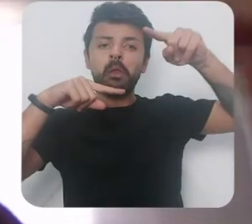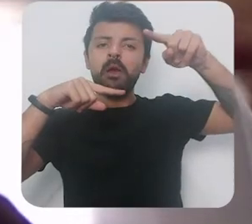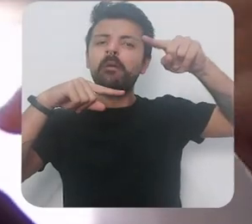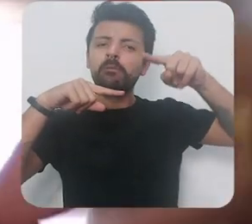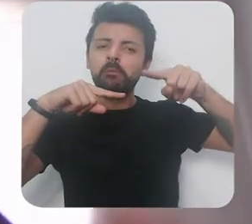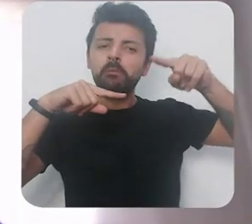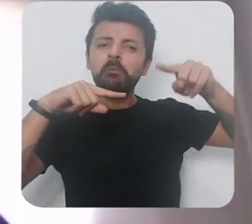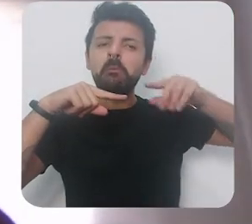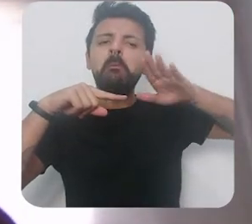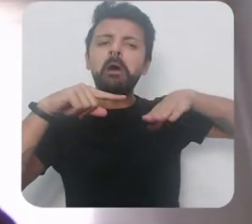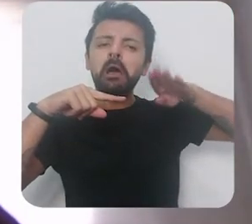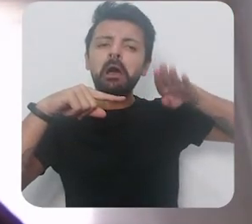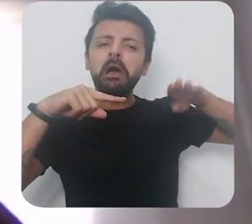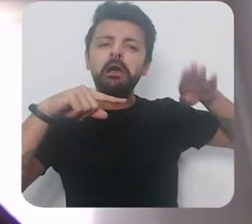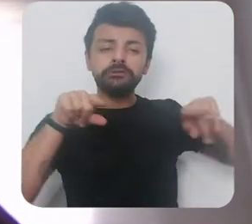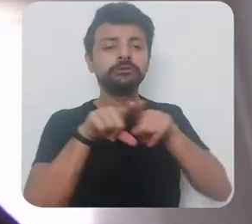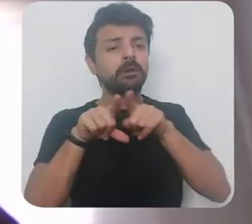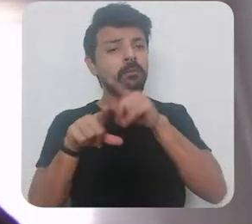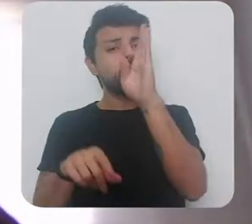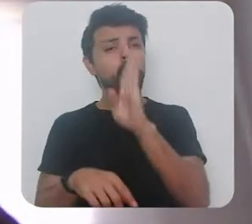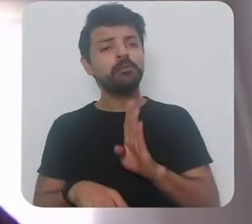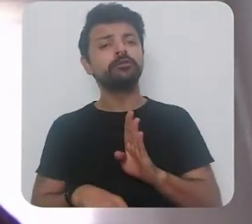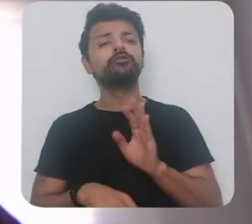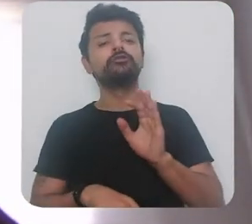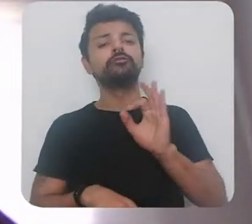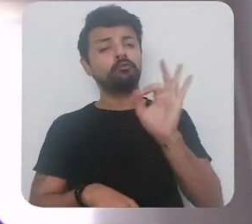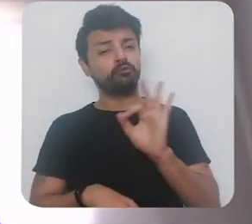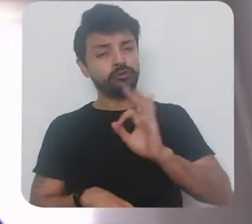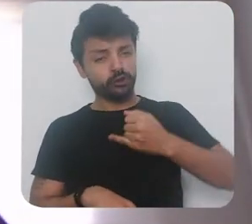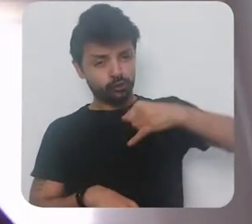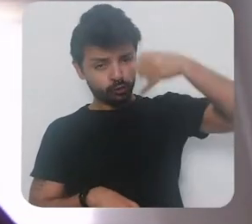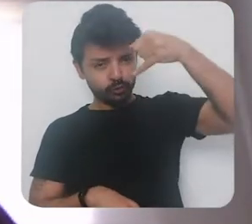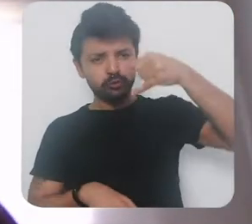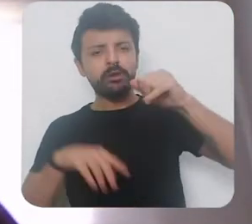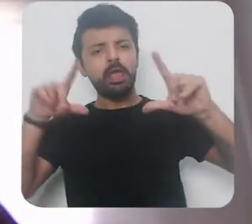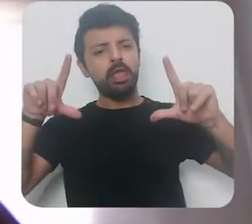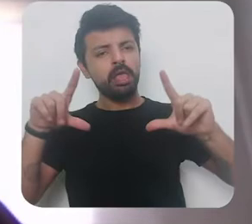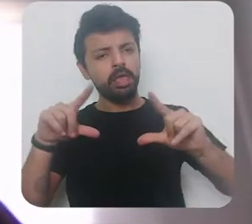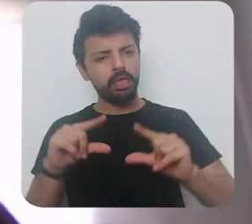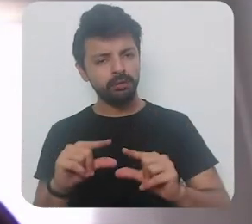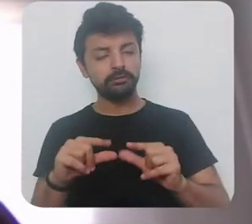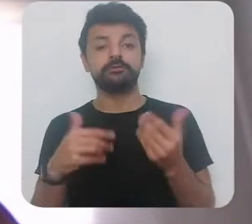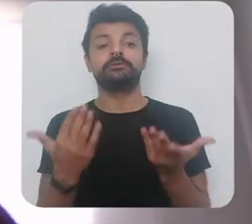também um movimento de redução de taxa de taxa de juros então